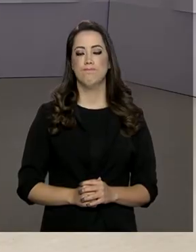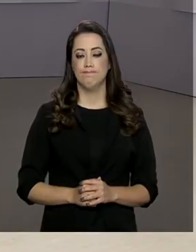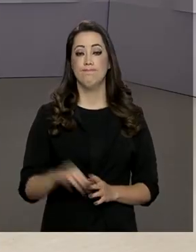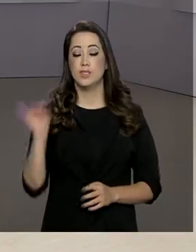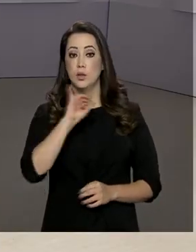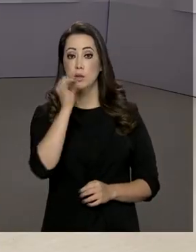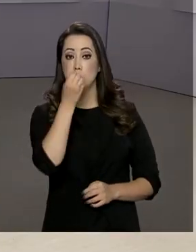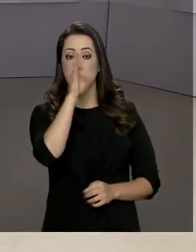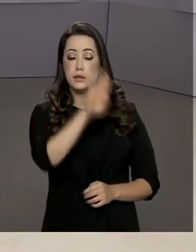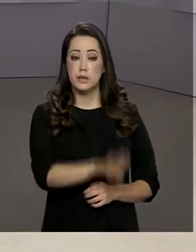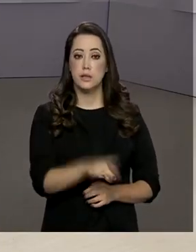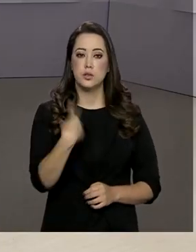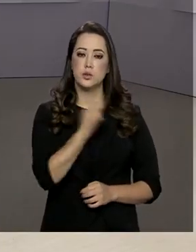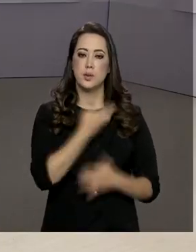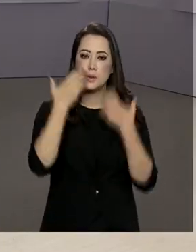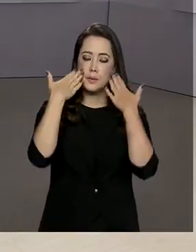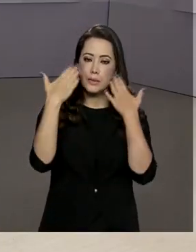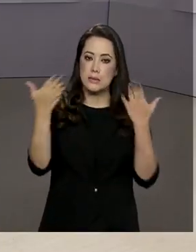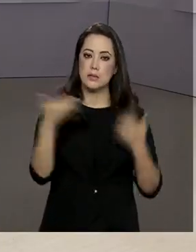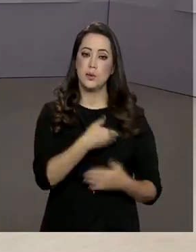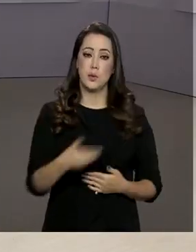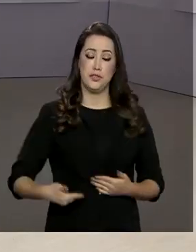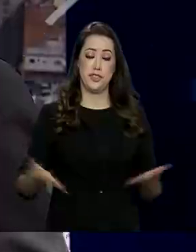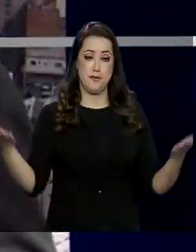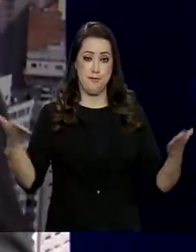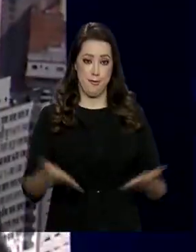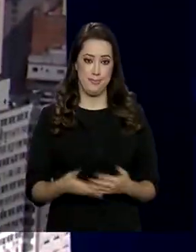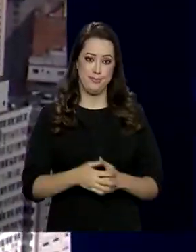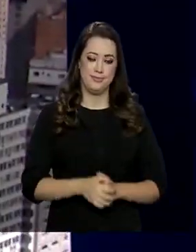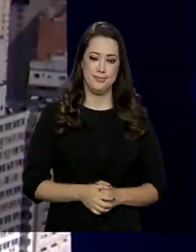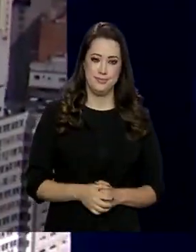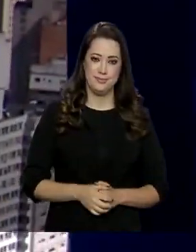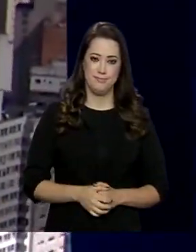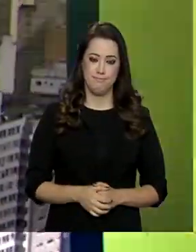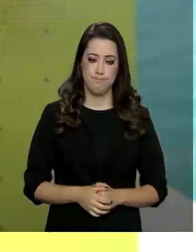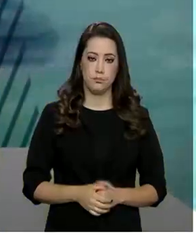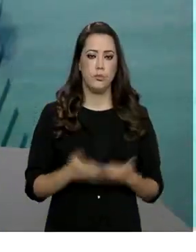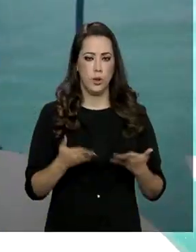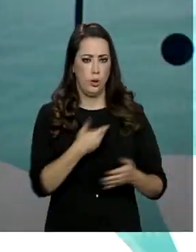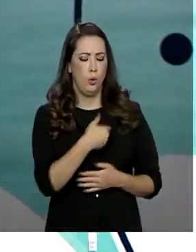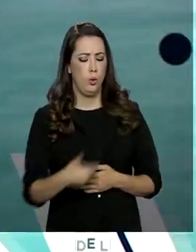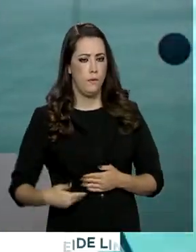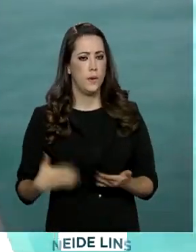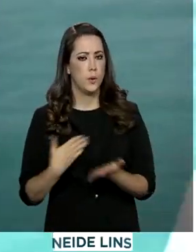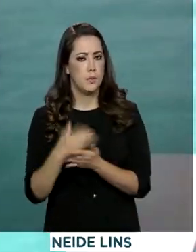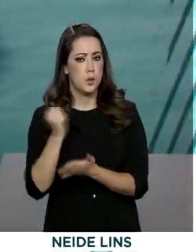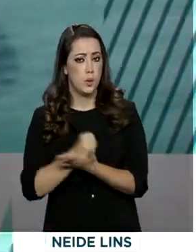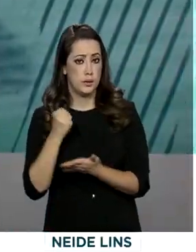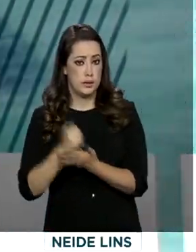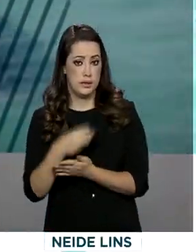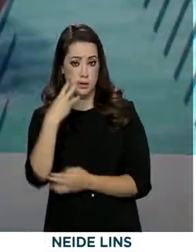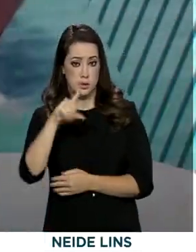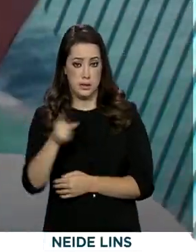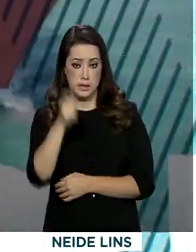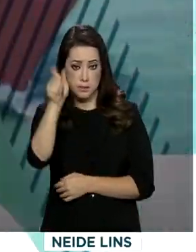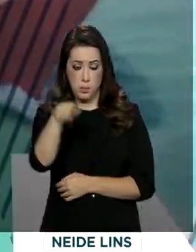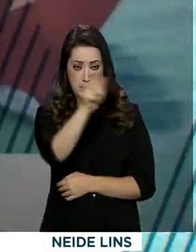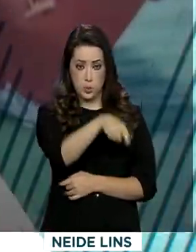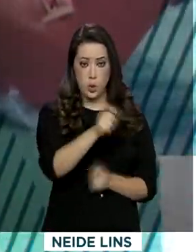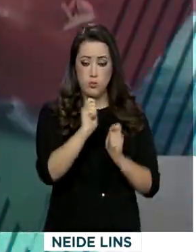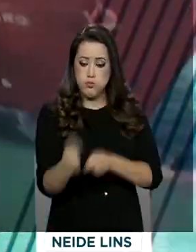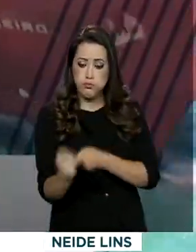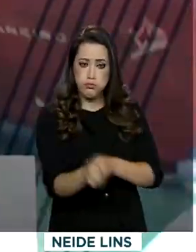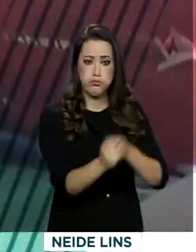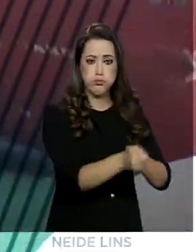Olá, boa tarde. Estamos no ar com o governo agora. O governo iniciou a contratação de mais de 3 mil brigadistas para